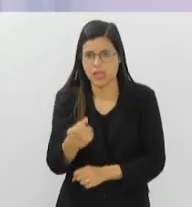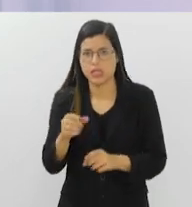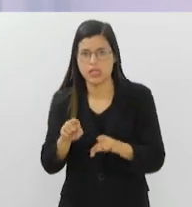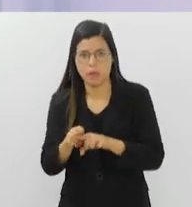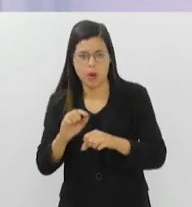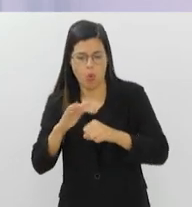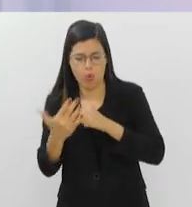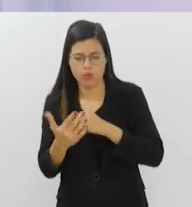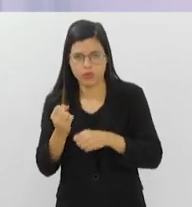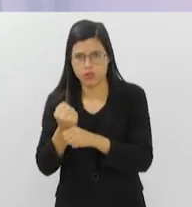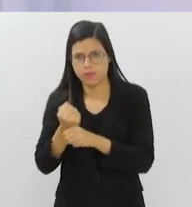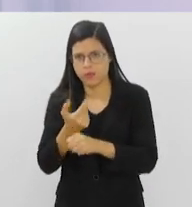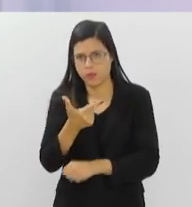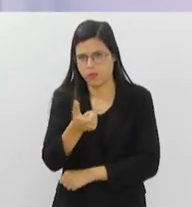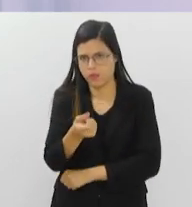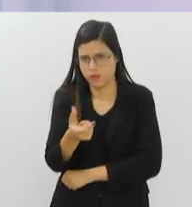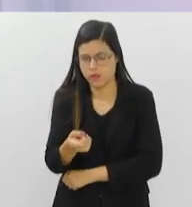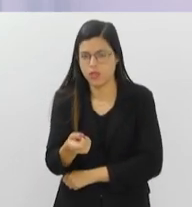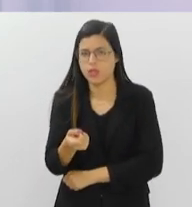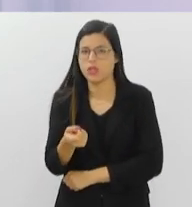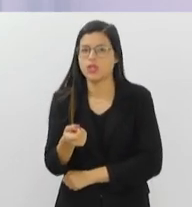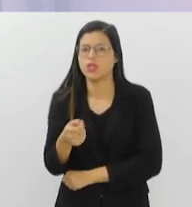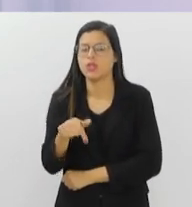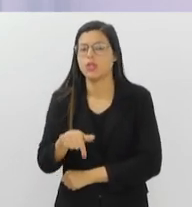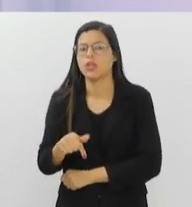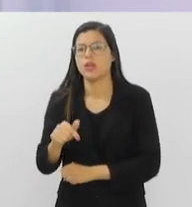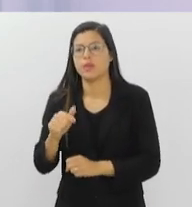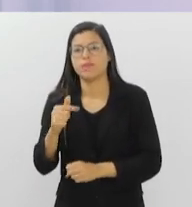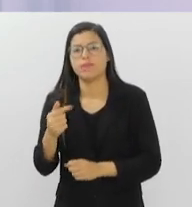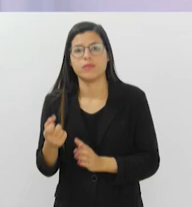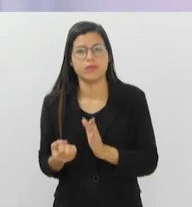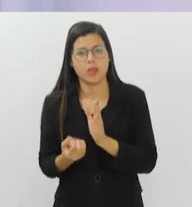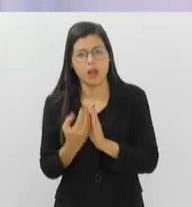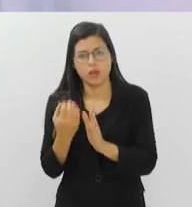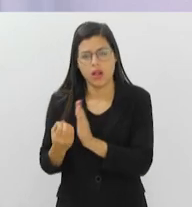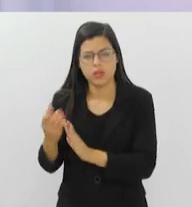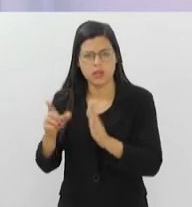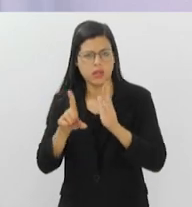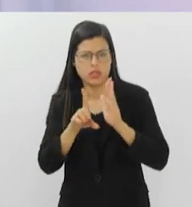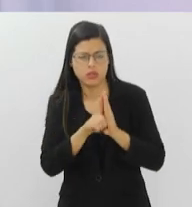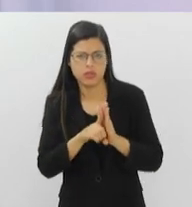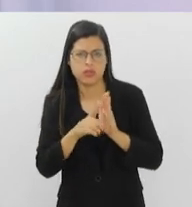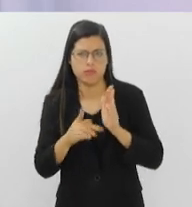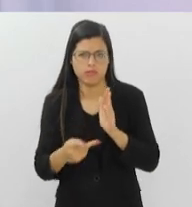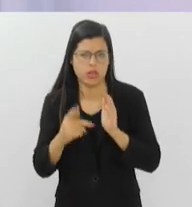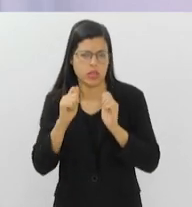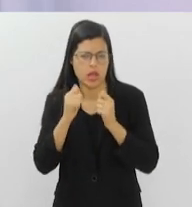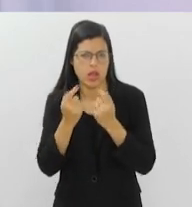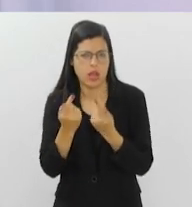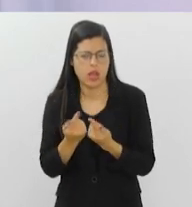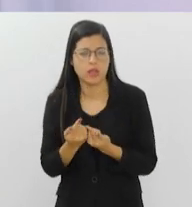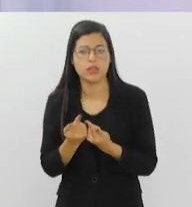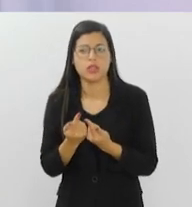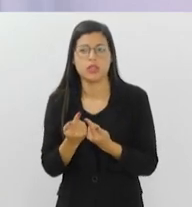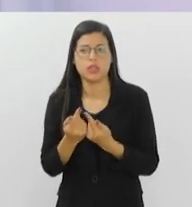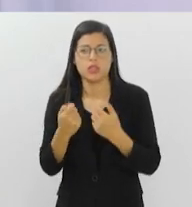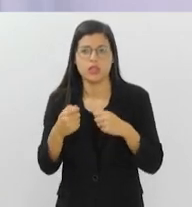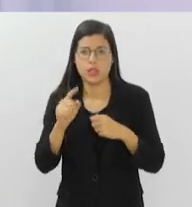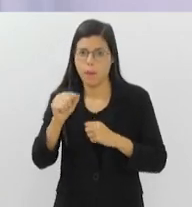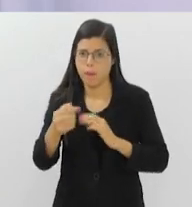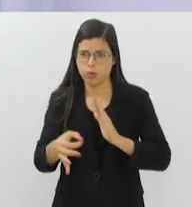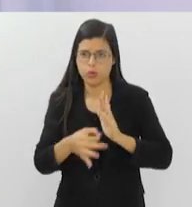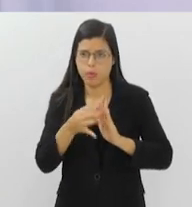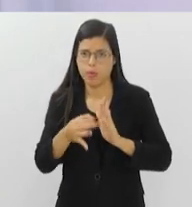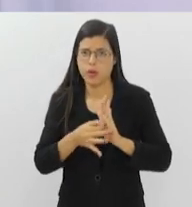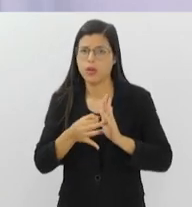legislações que foram criadas aqui no Parlamento Fluminense, a gente precisaria depois, se tivesse aparecido, só o